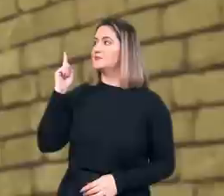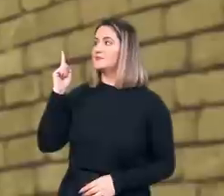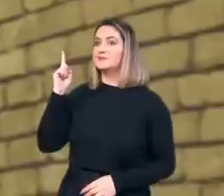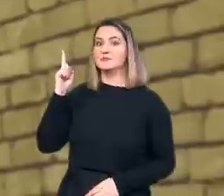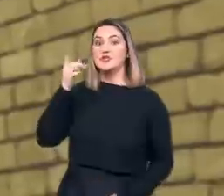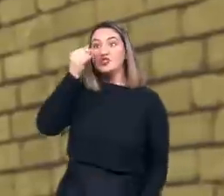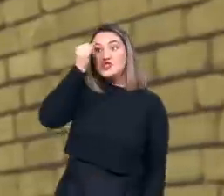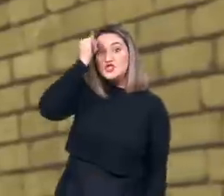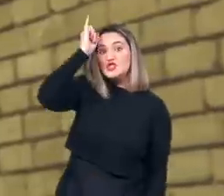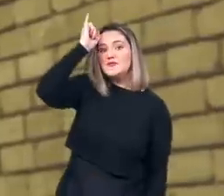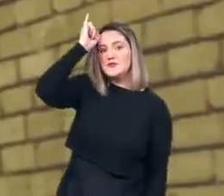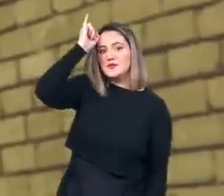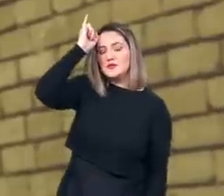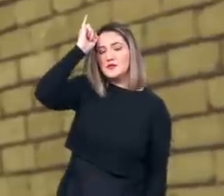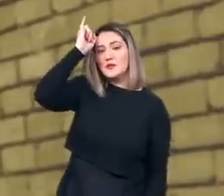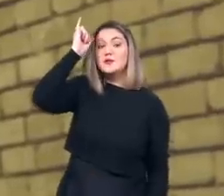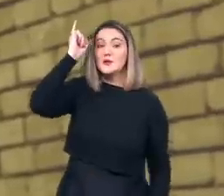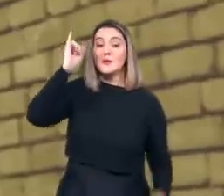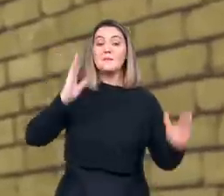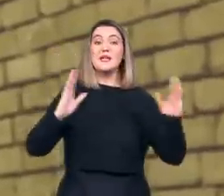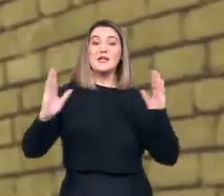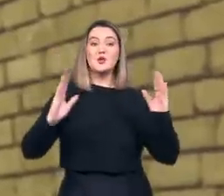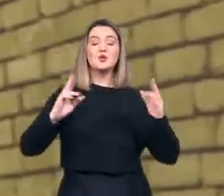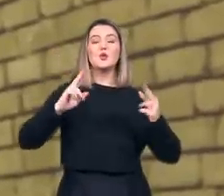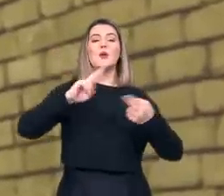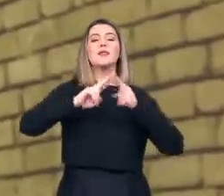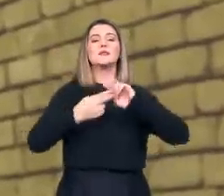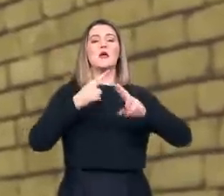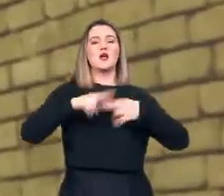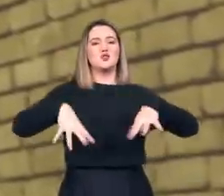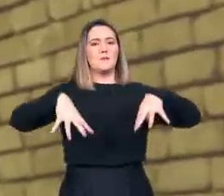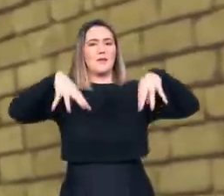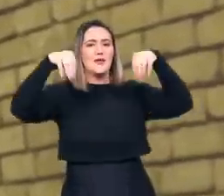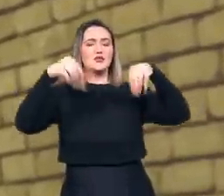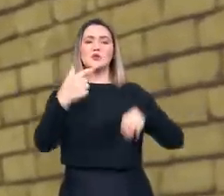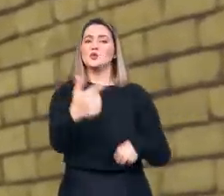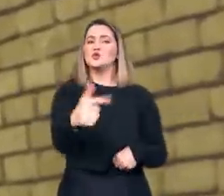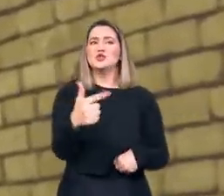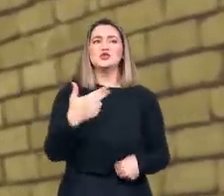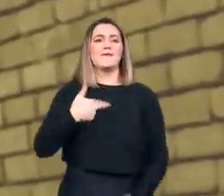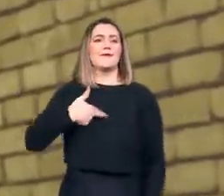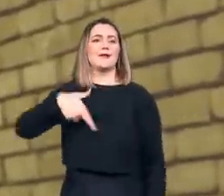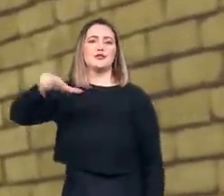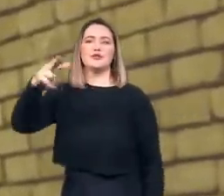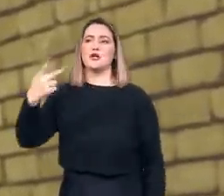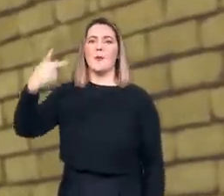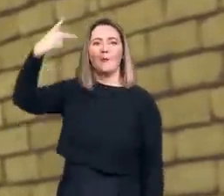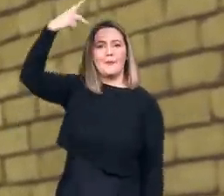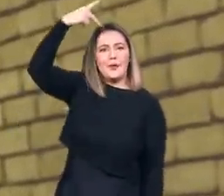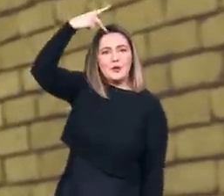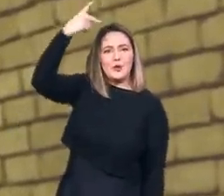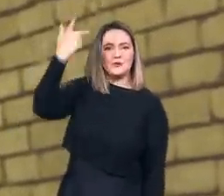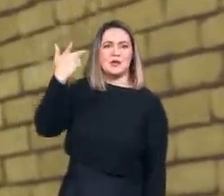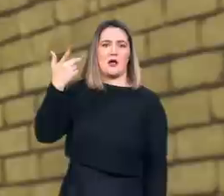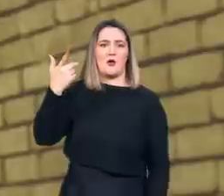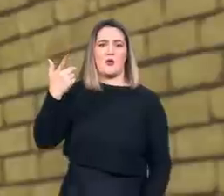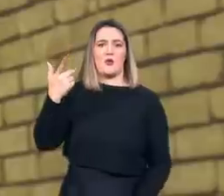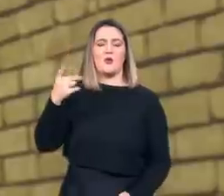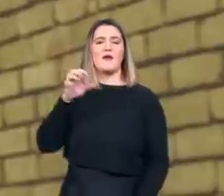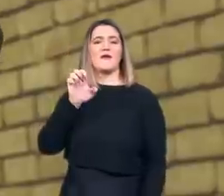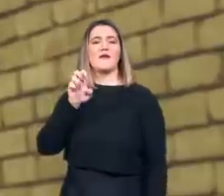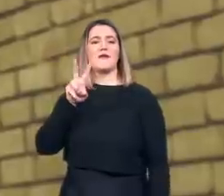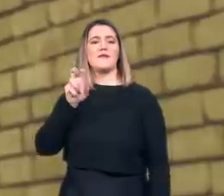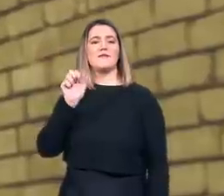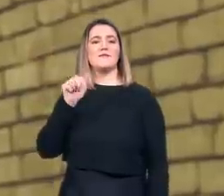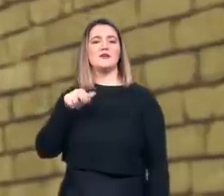E nessa época da Idade Média, não havia ainda nenhuma das religiões evangélicas, pentecostais ou protestantes